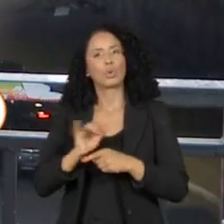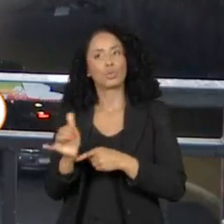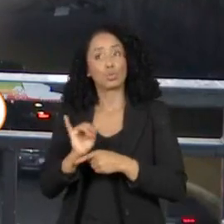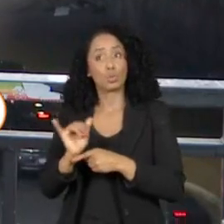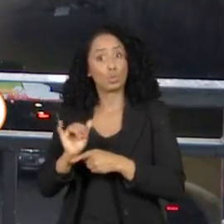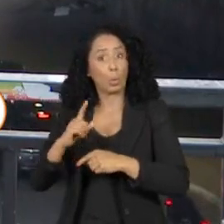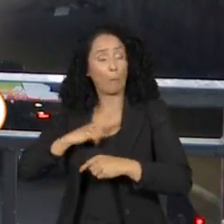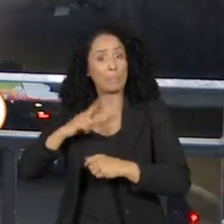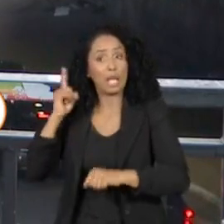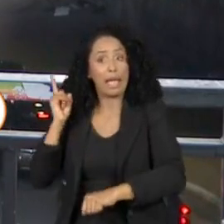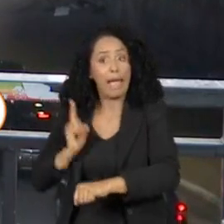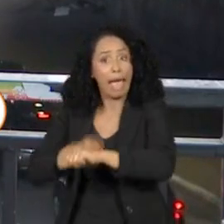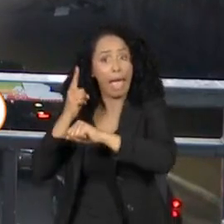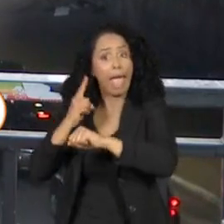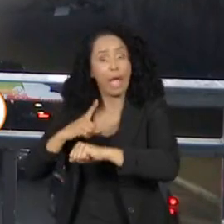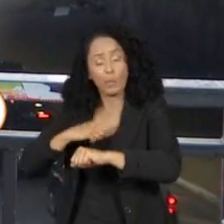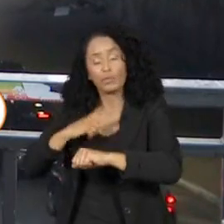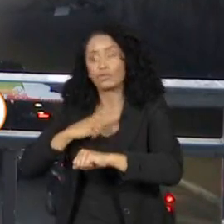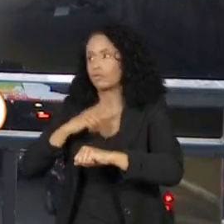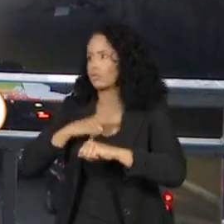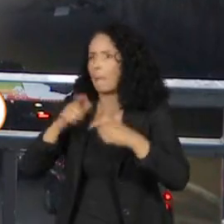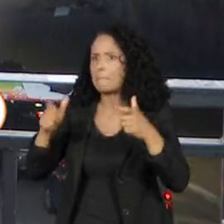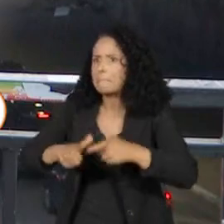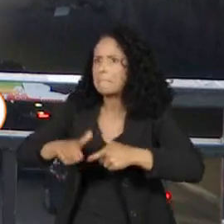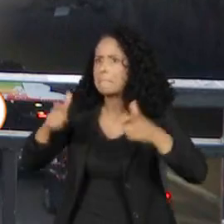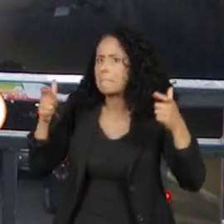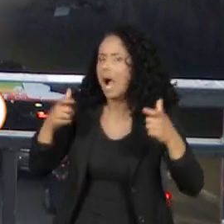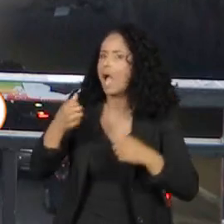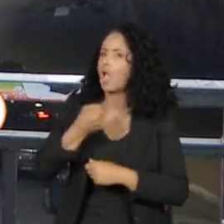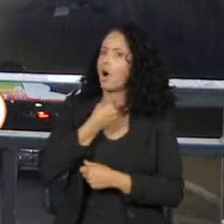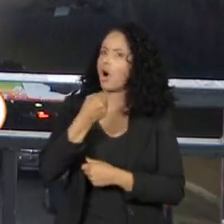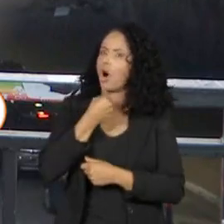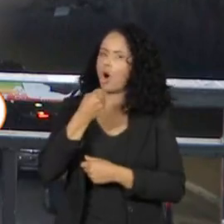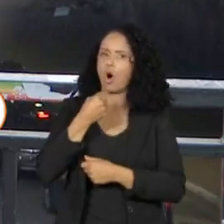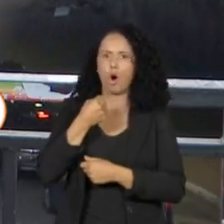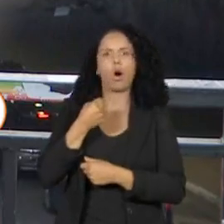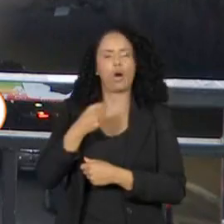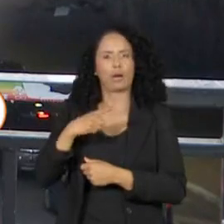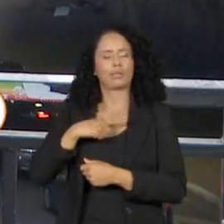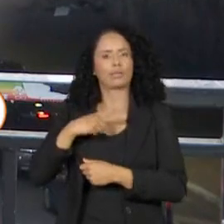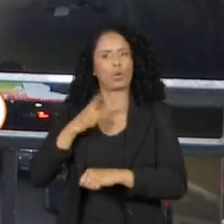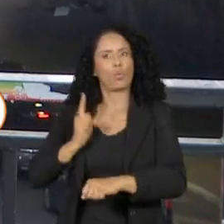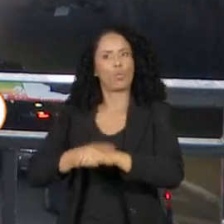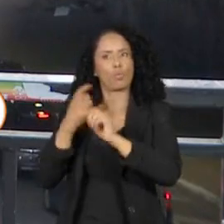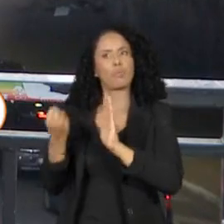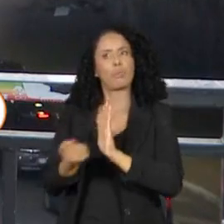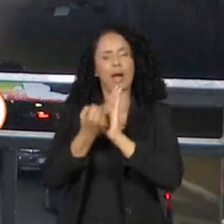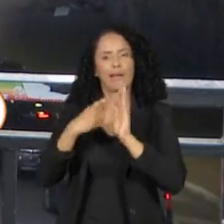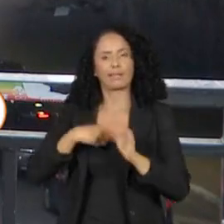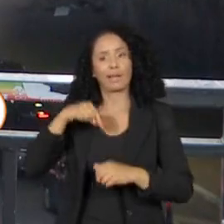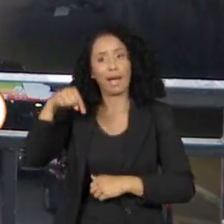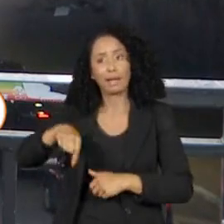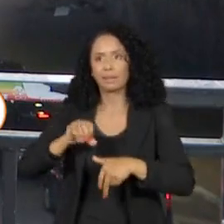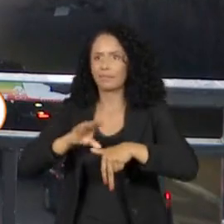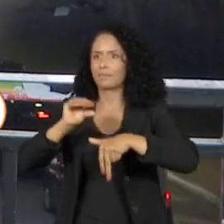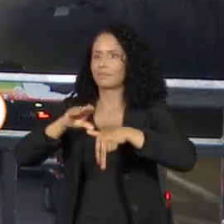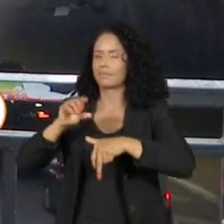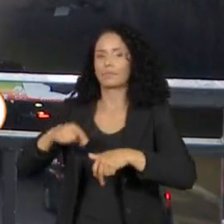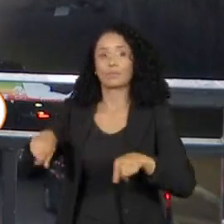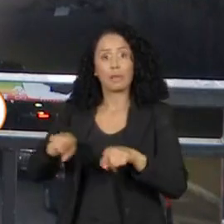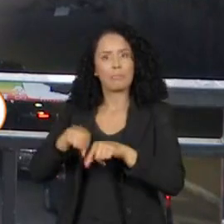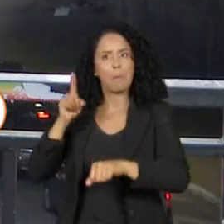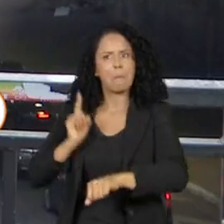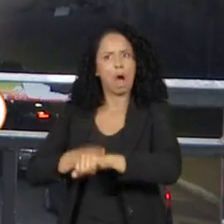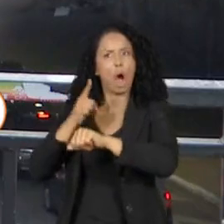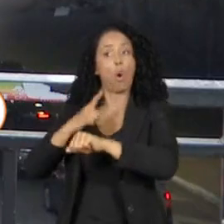maior transmissão jornalística da história da plataforma. E no nosso canal Jornalismo TV Cultura a gente também bateu